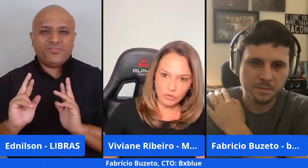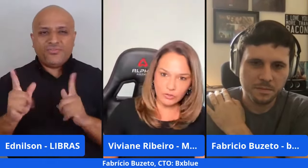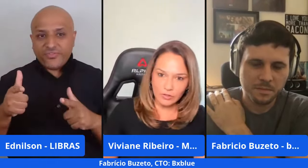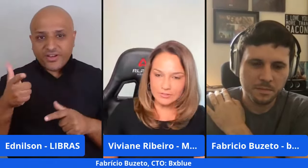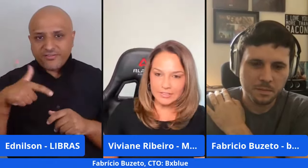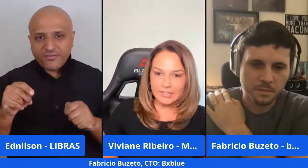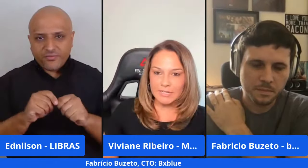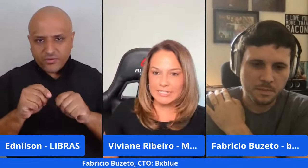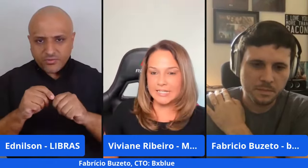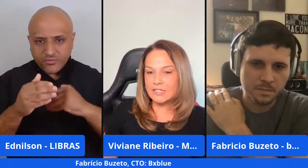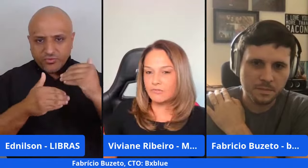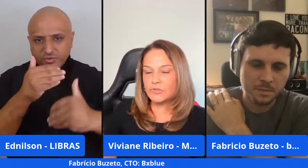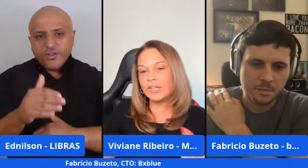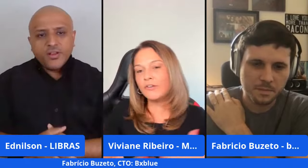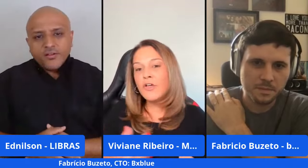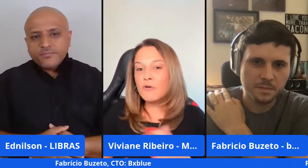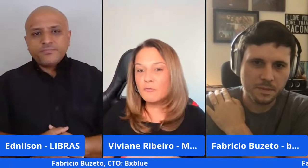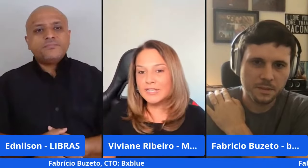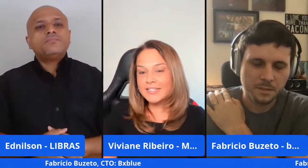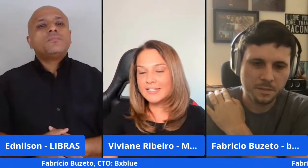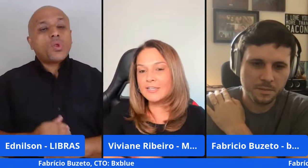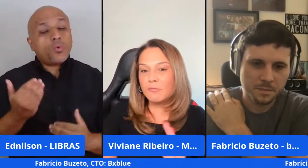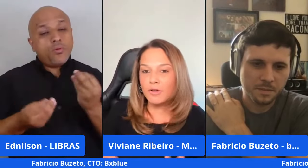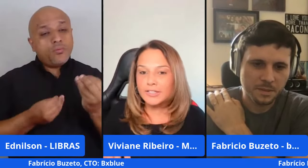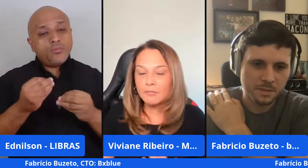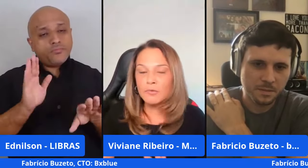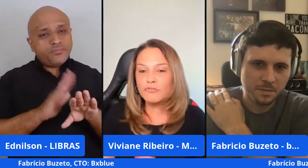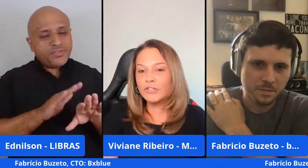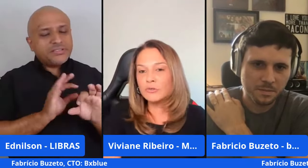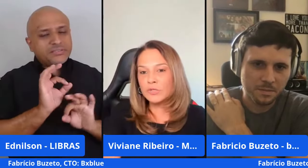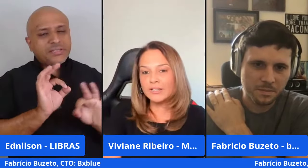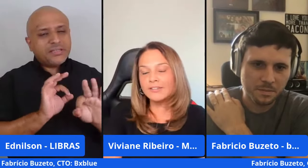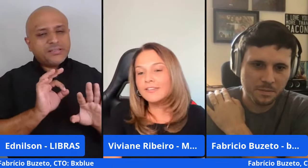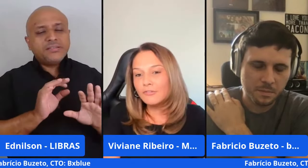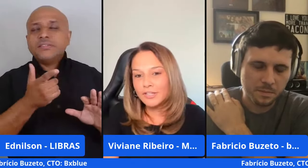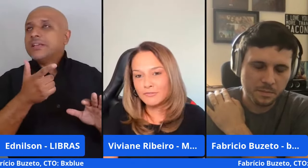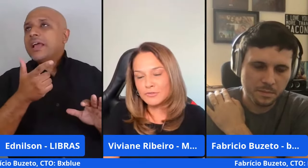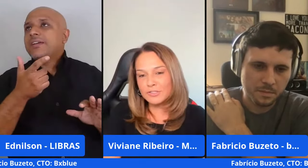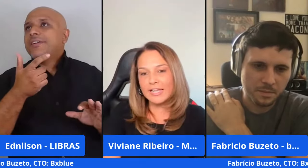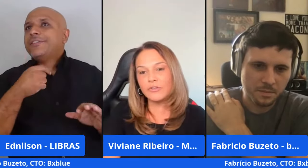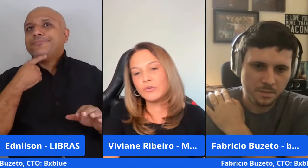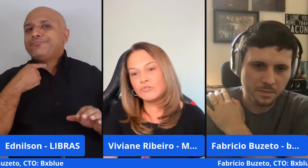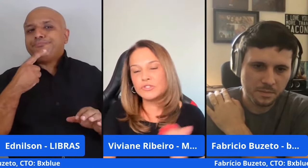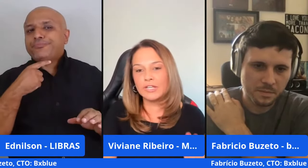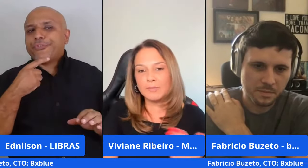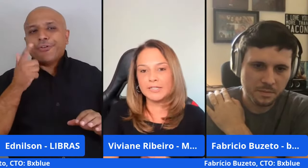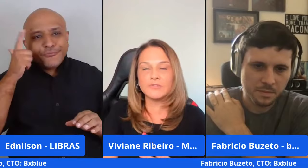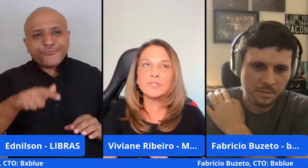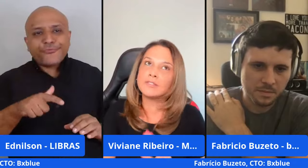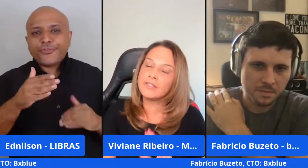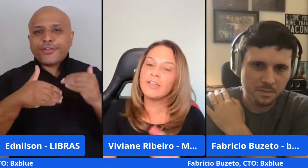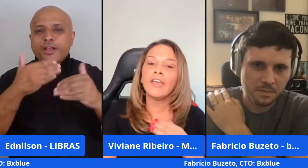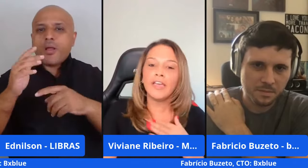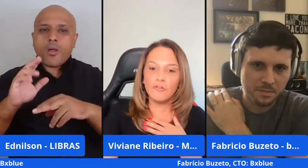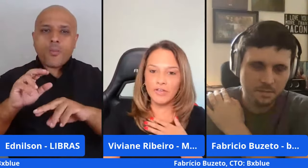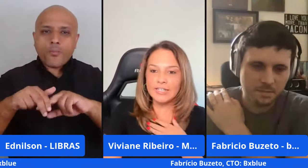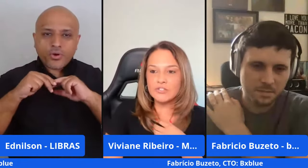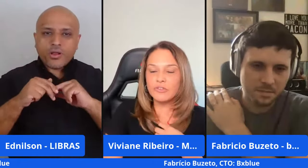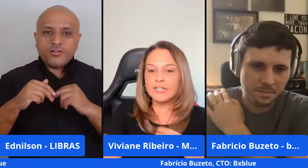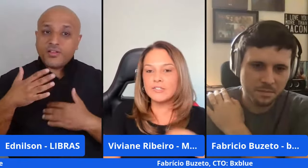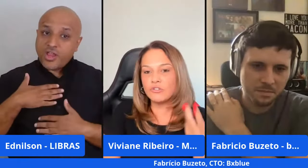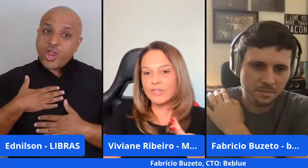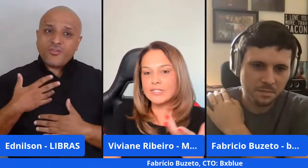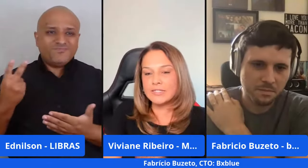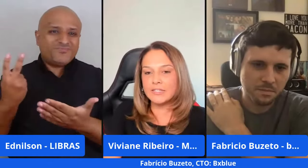Tanto que funcionou, né? Mindsets que funcionaram como mindsets que podem, porventura, não ter funcionado que hoje você vai aplicar e você dizia eu